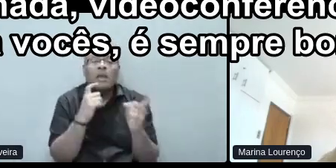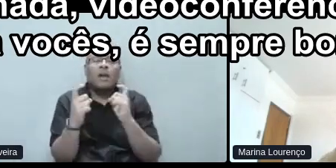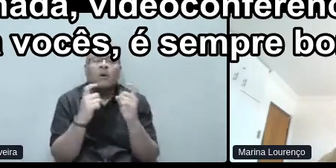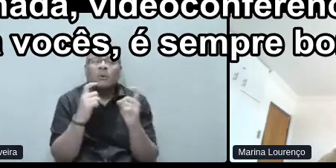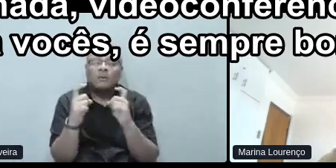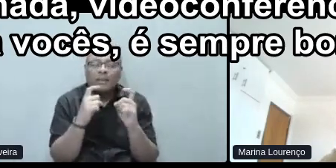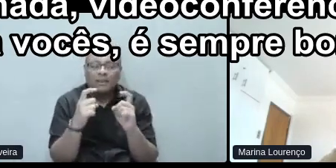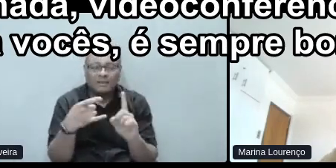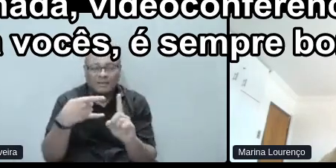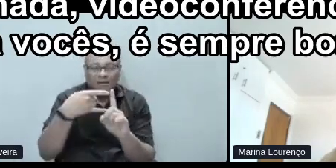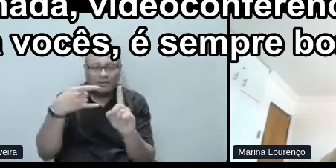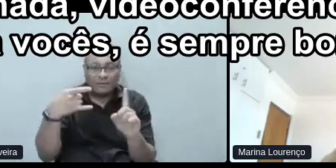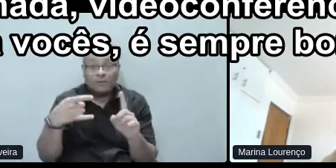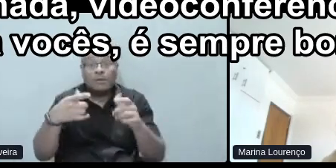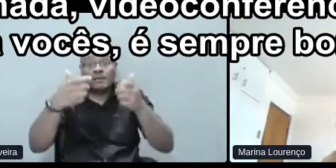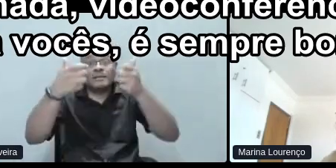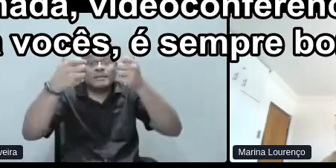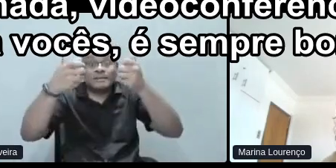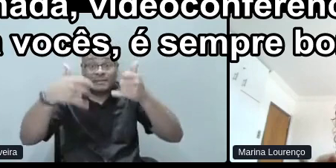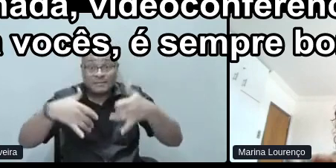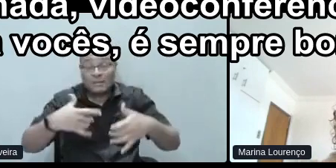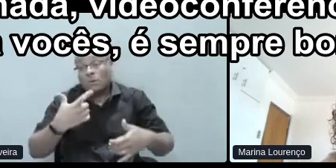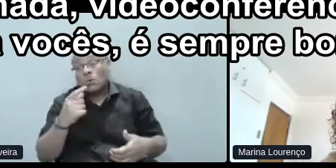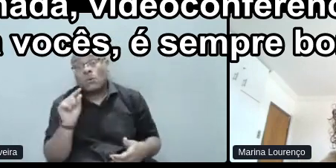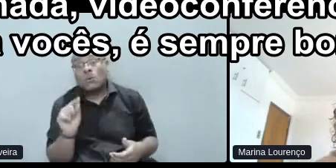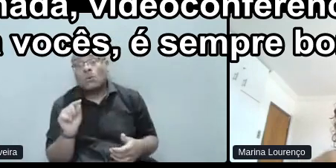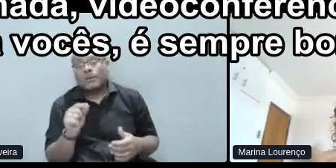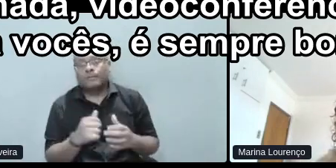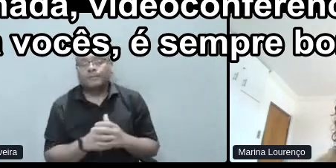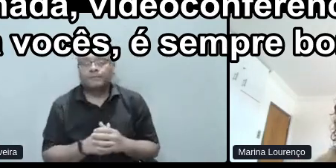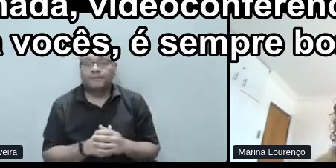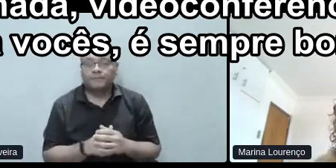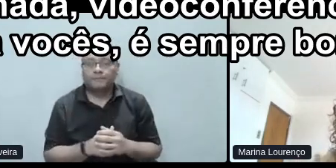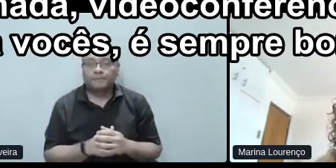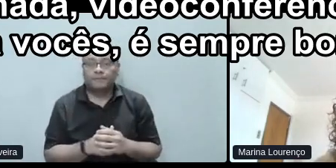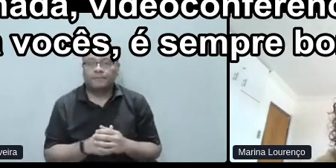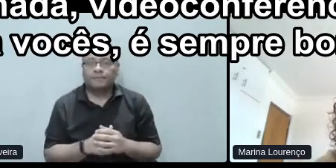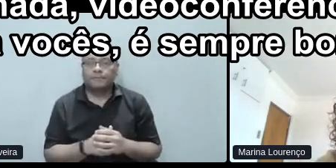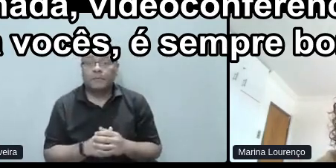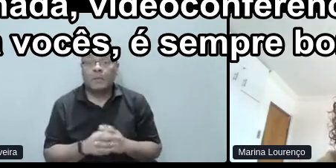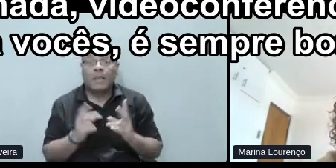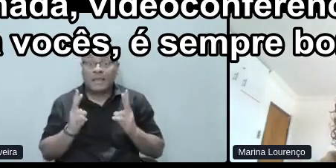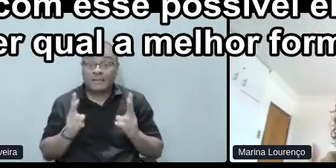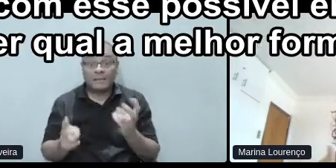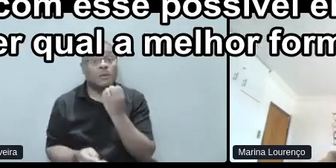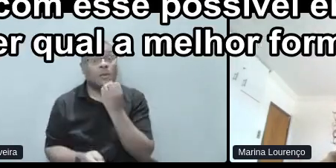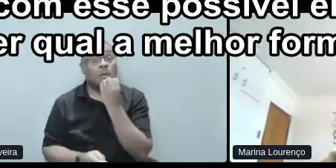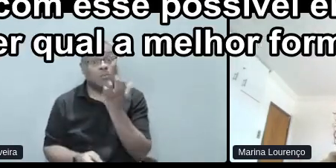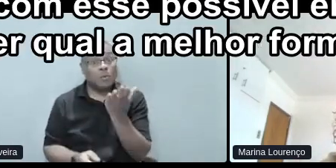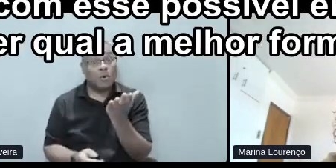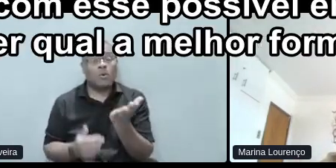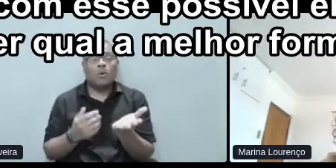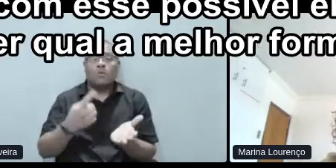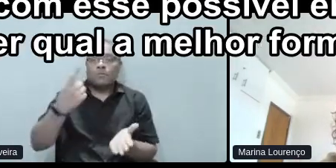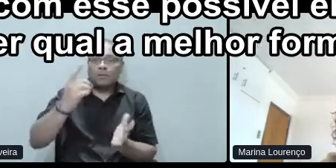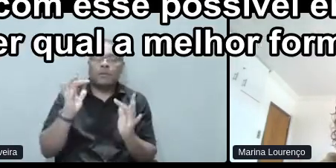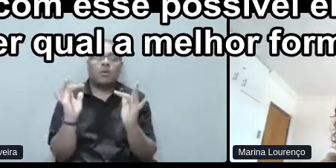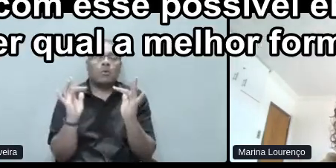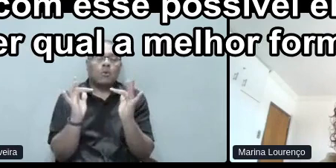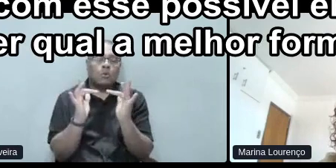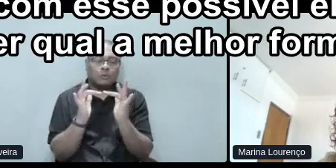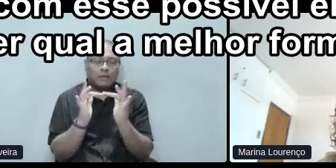mas eu queria trazer para vocês, é sempre bom ter um primeiro contato com esse possível